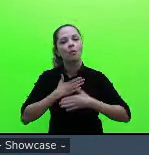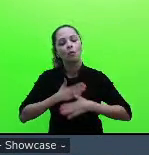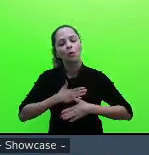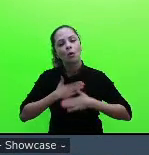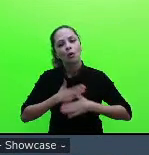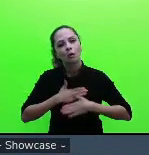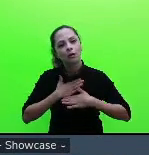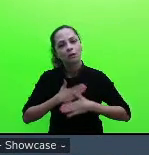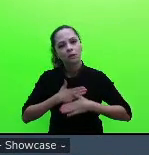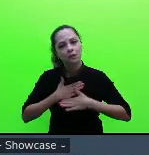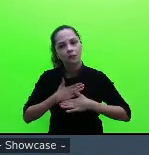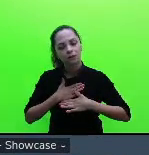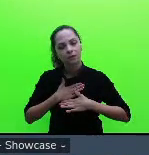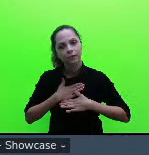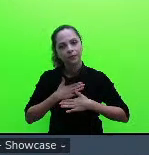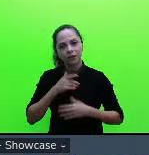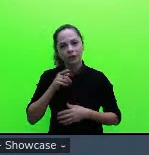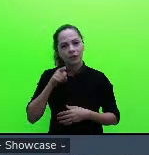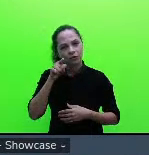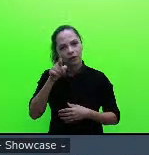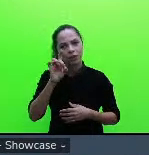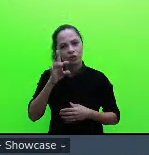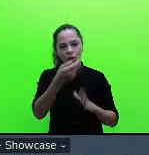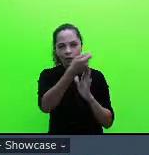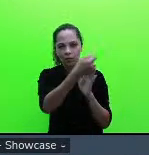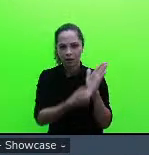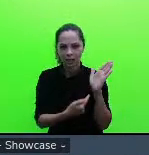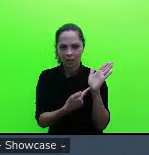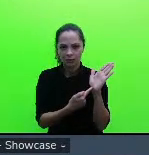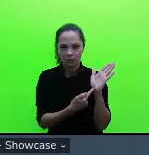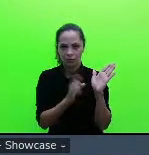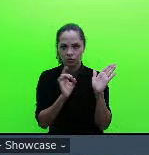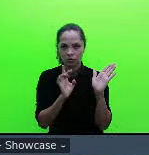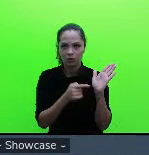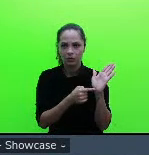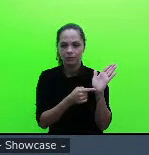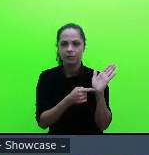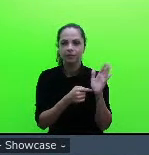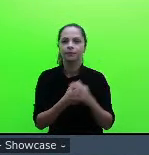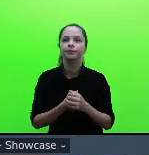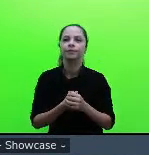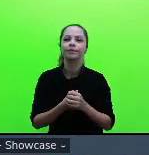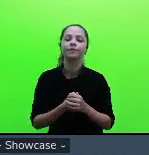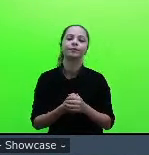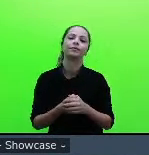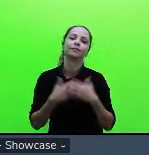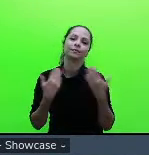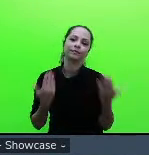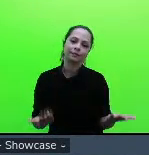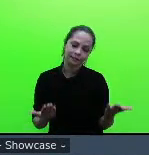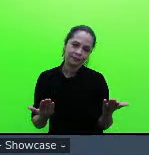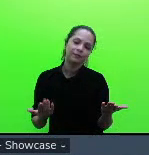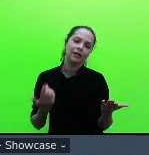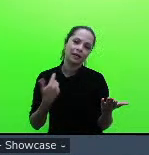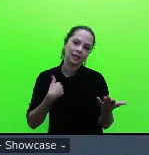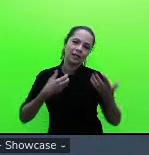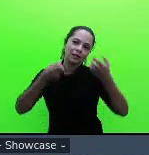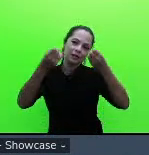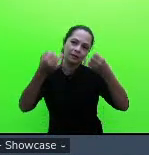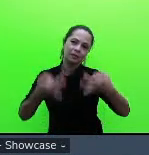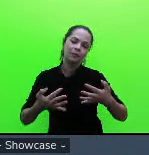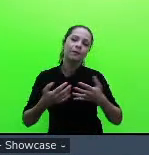só se prendeu ao texto então como eu disse a